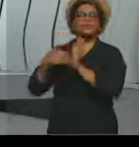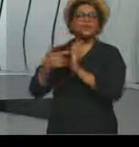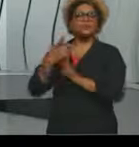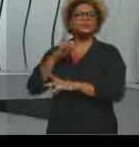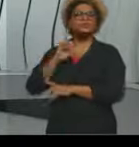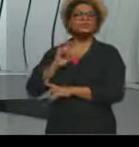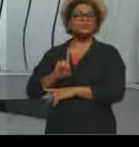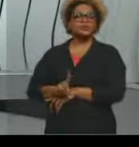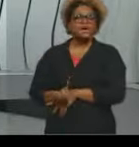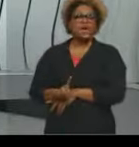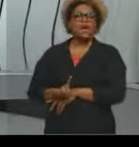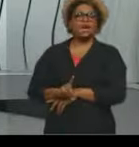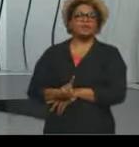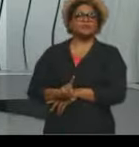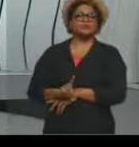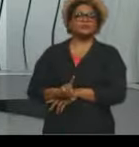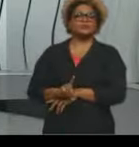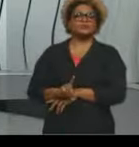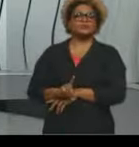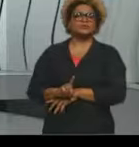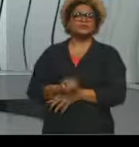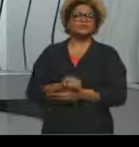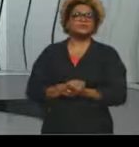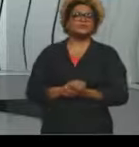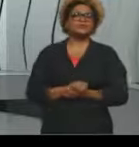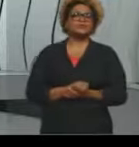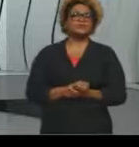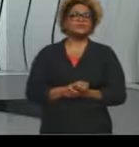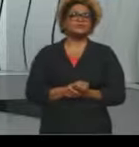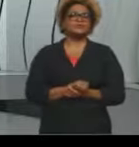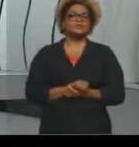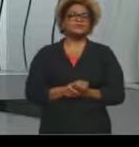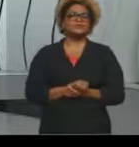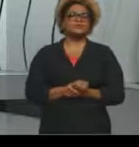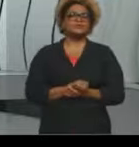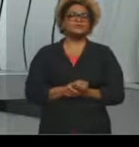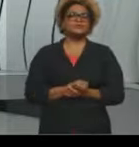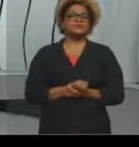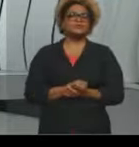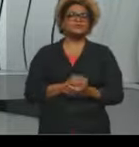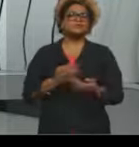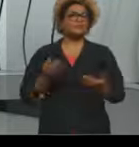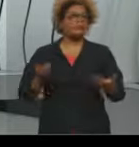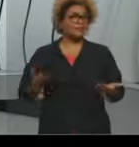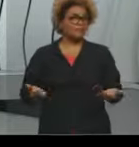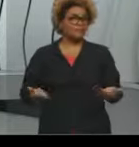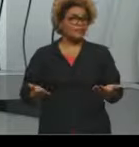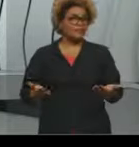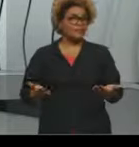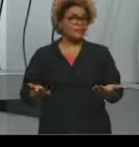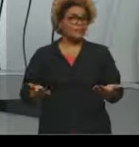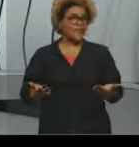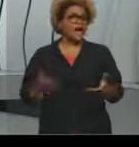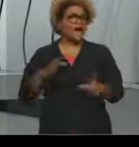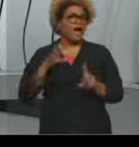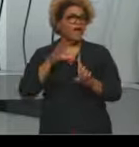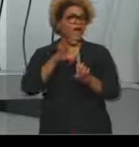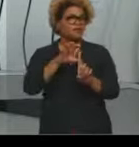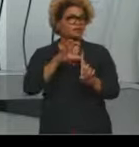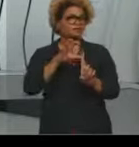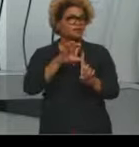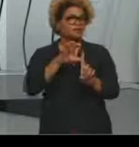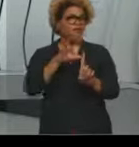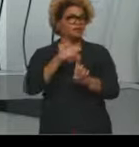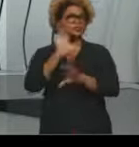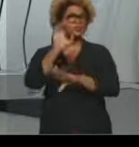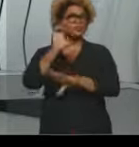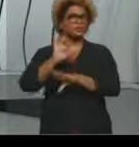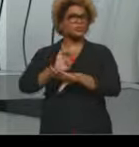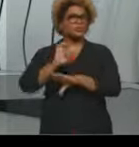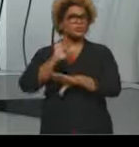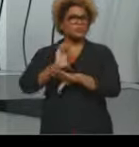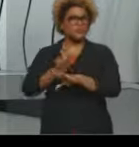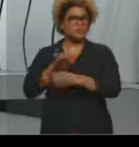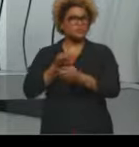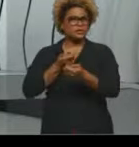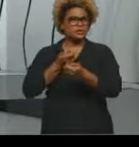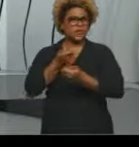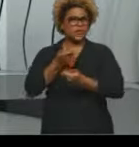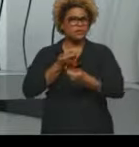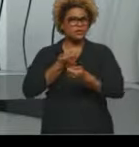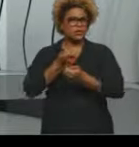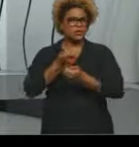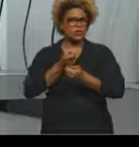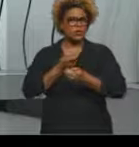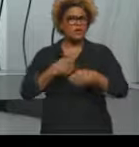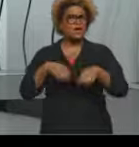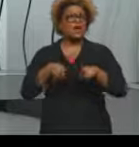com relação a essas condições. Bom, o grau de intervenção do Estado na economia, bem como a